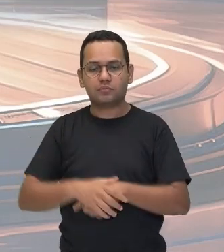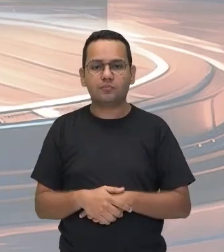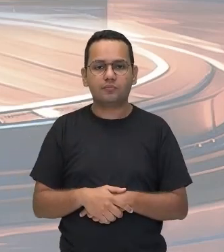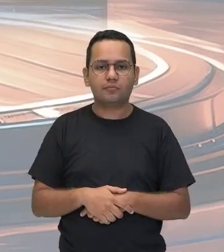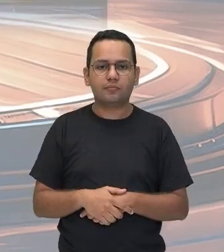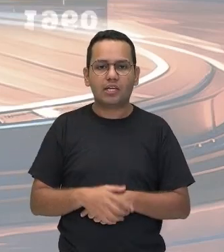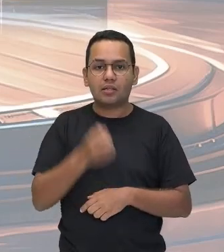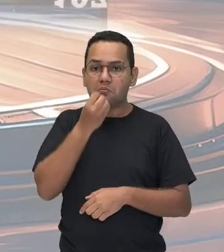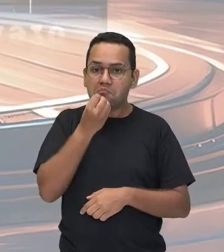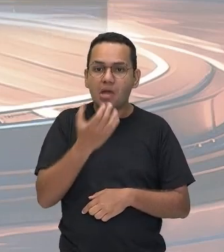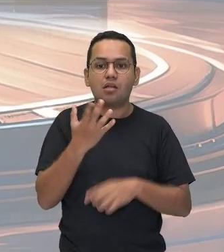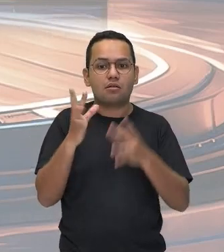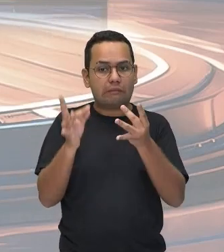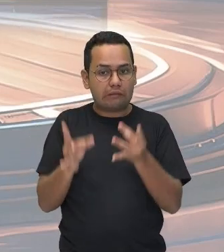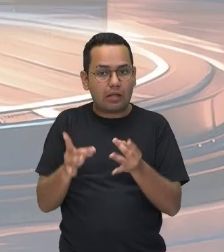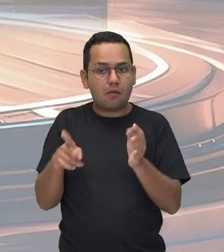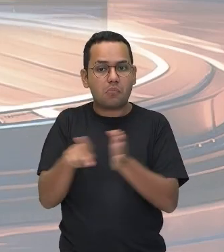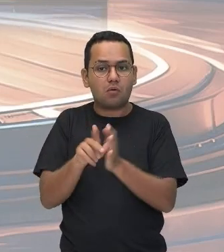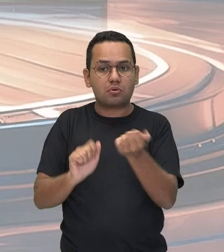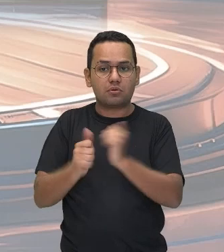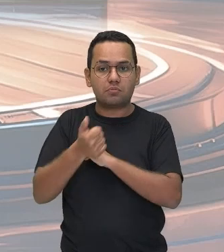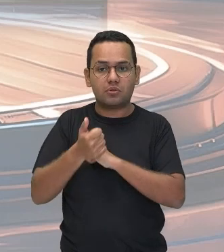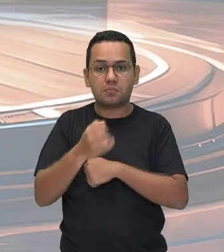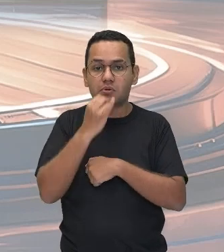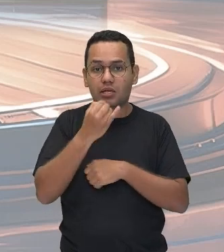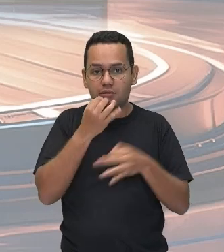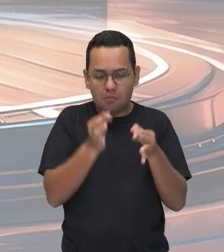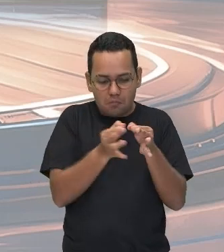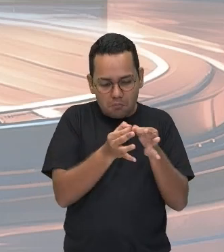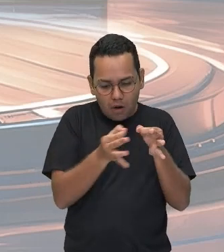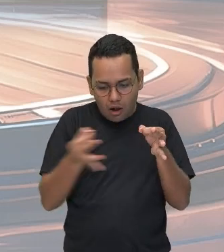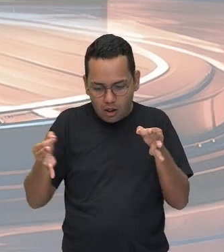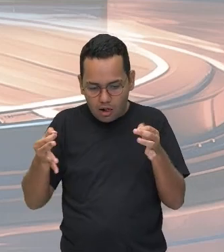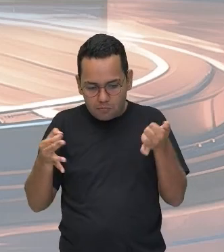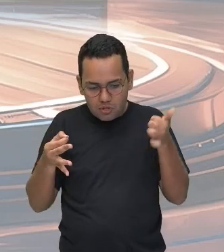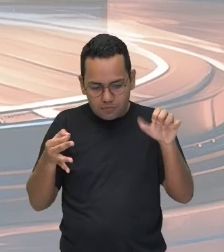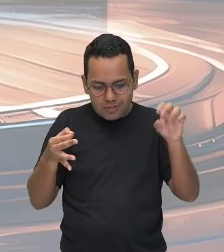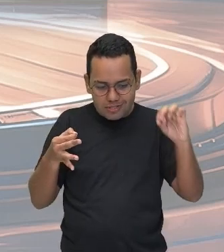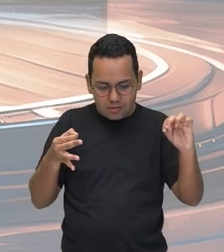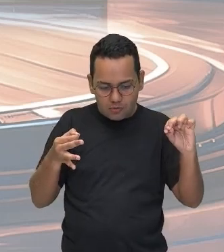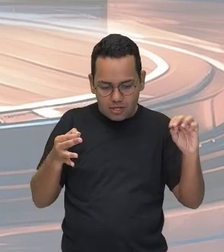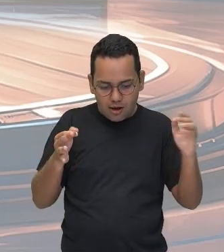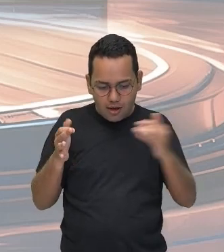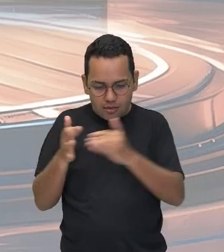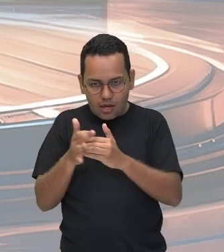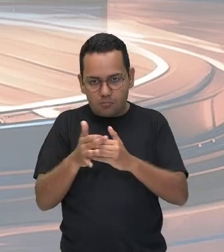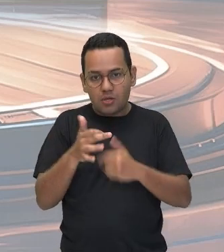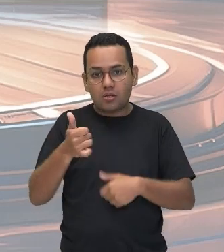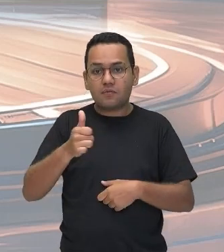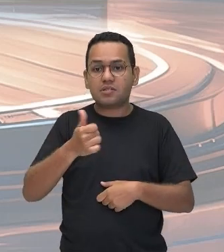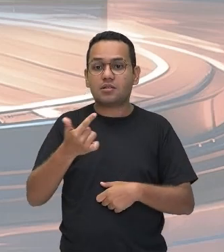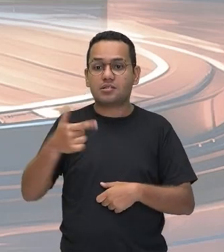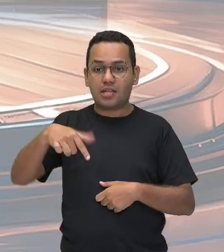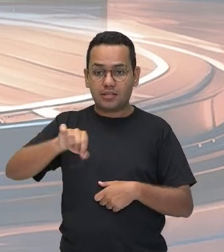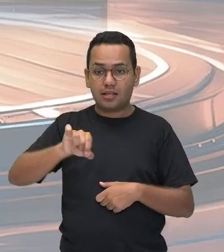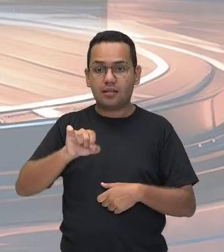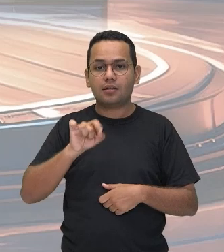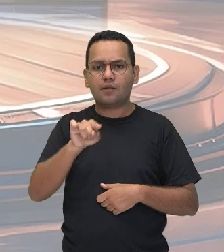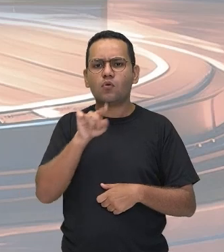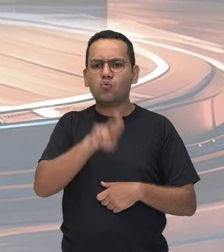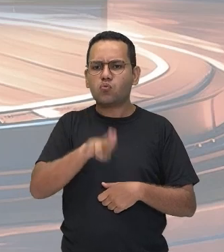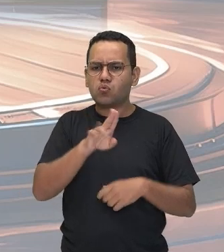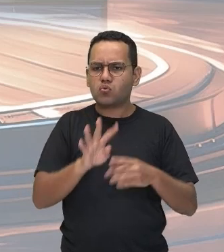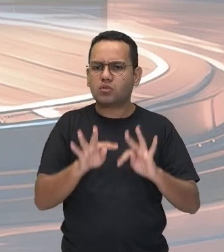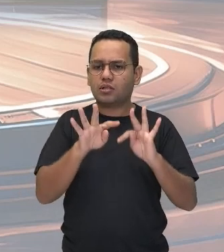esportivo. Nas décadas de 1950 a 1970, a tecnologia começou a ser aplicada no esporte com o